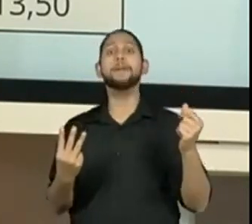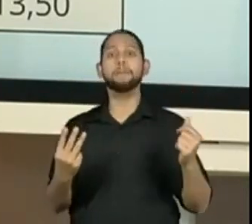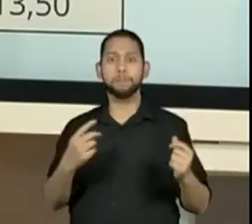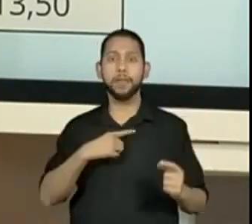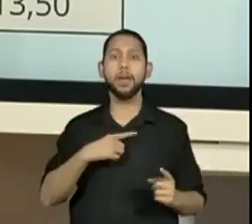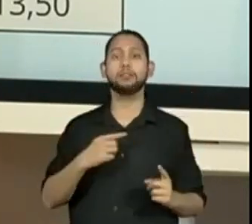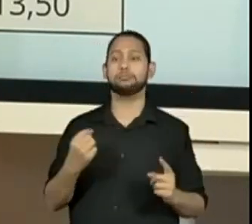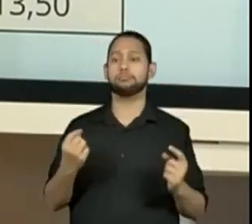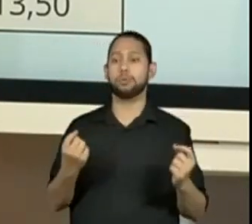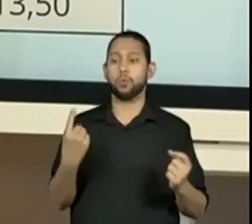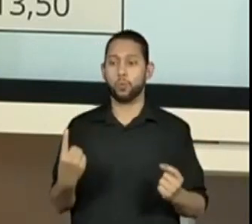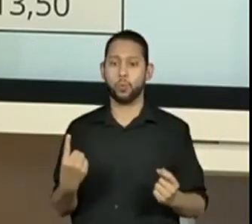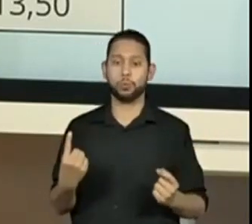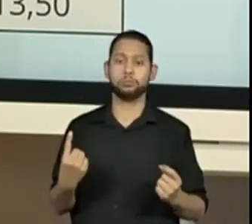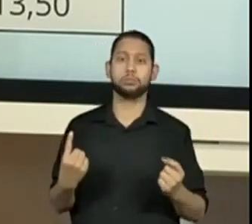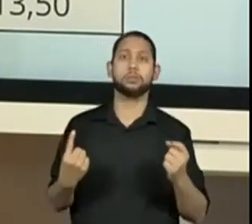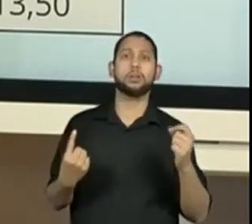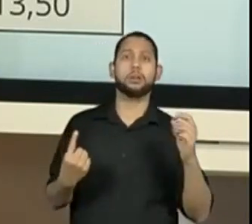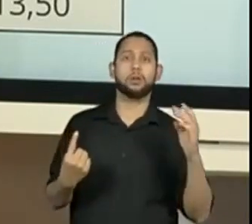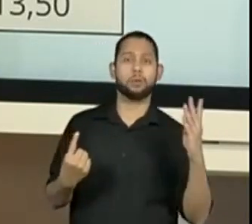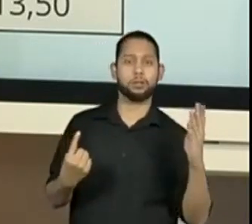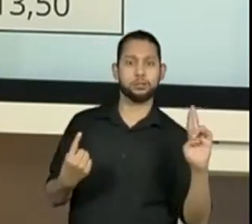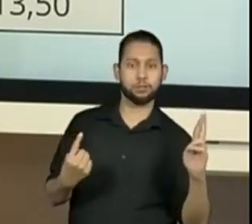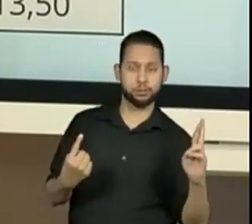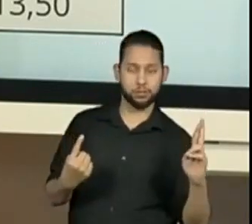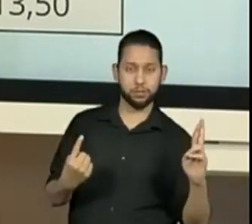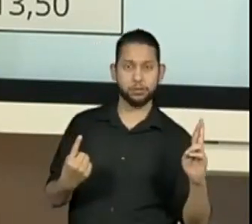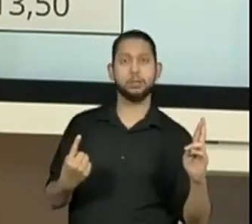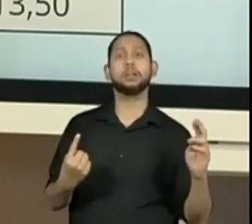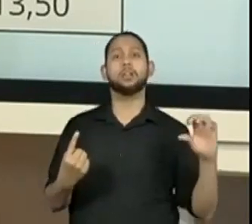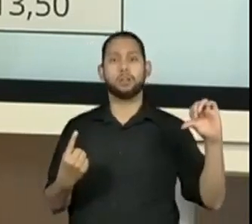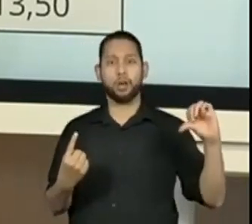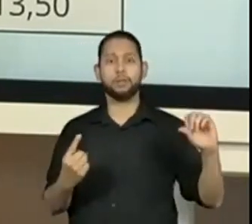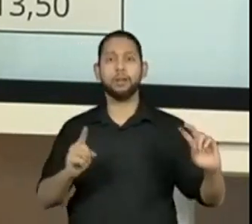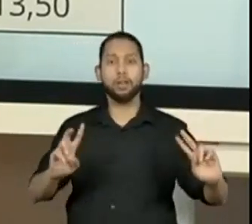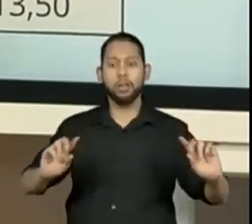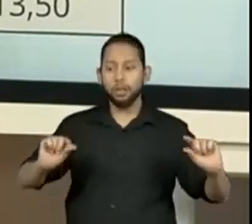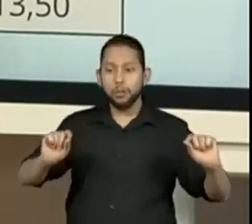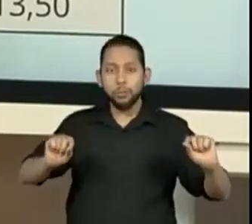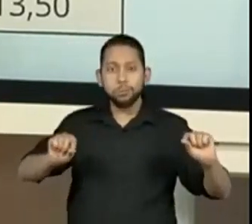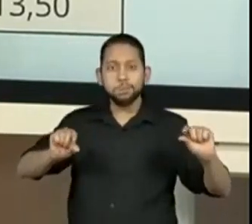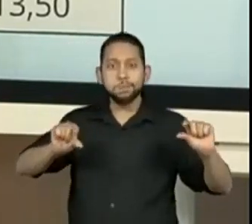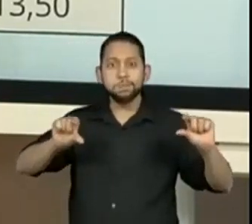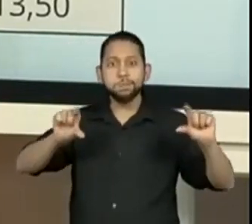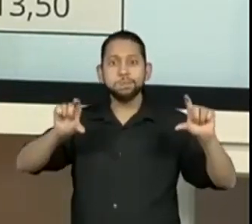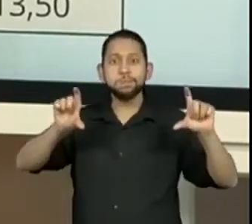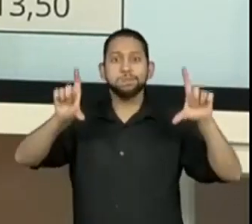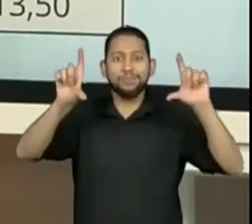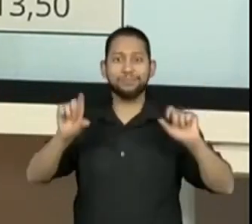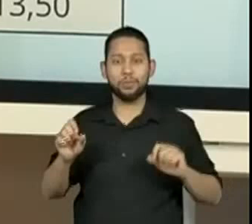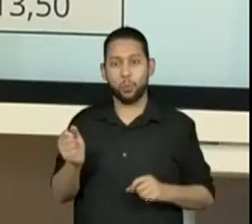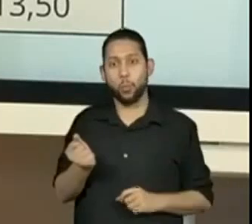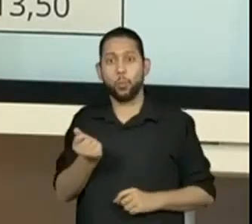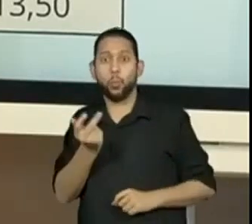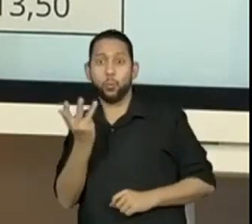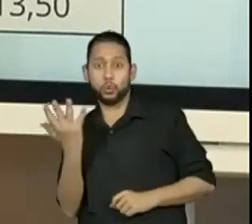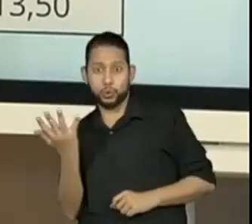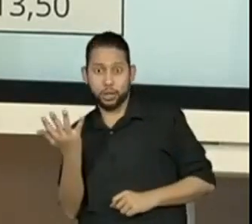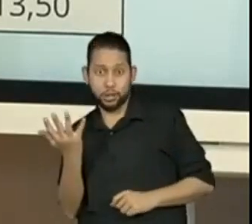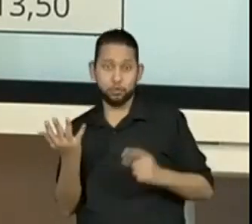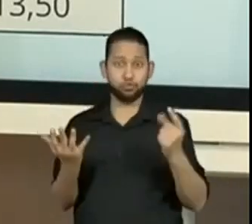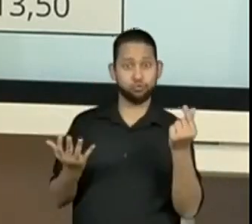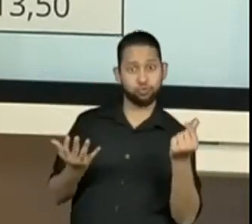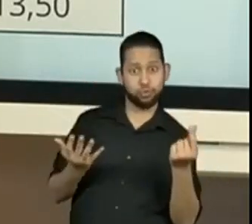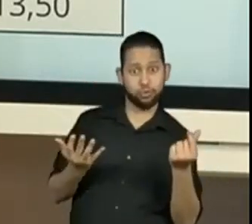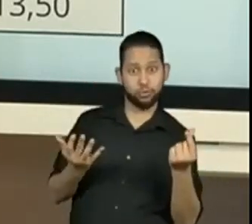,50. Então, percebam. Aqui são duas grandezas, quantidade de refrigerante e quantia paga.